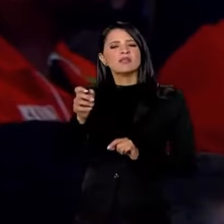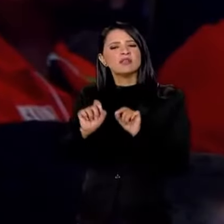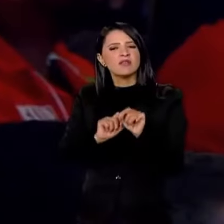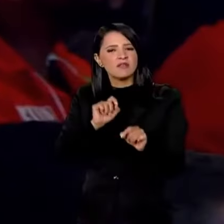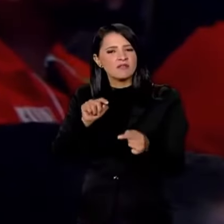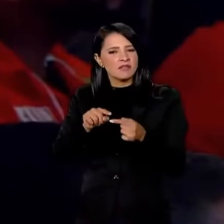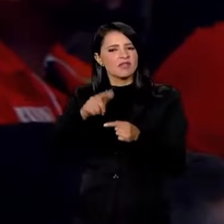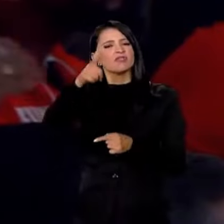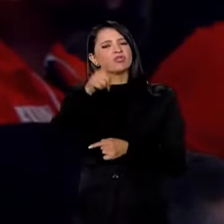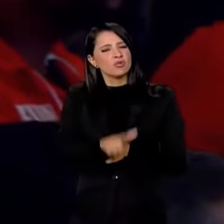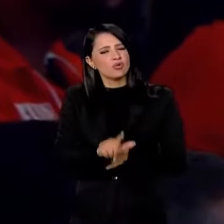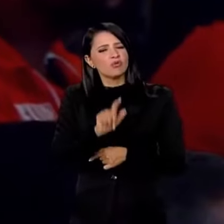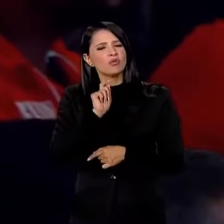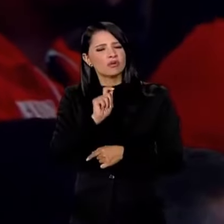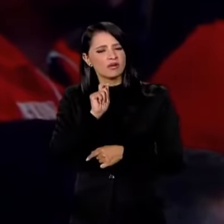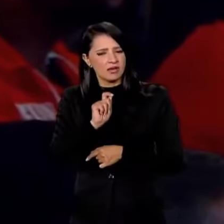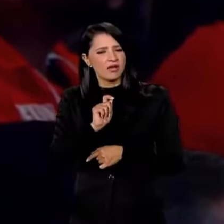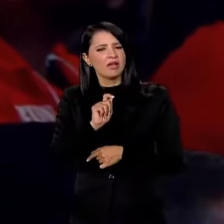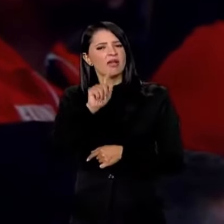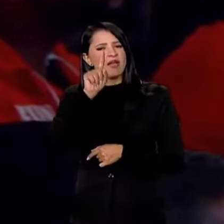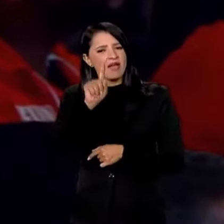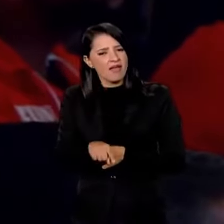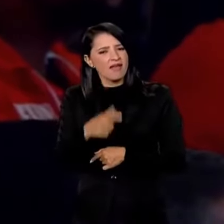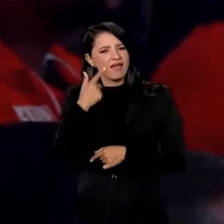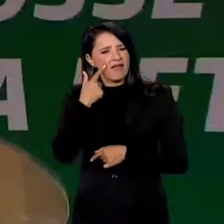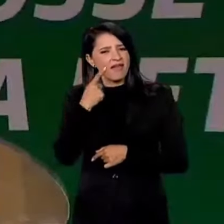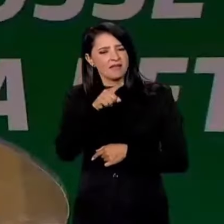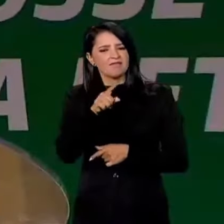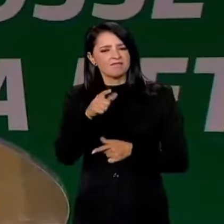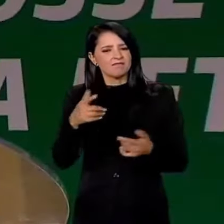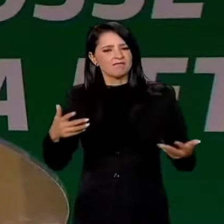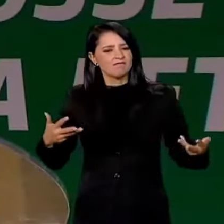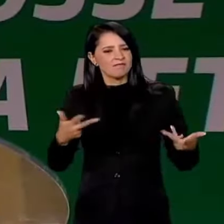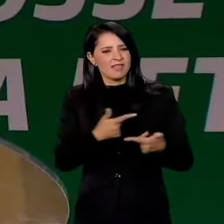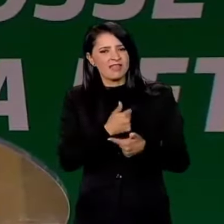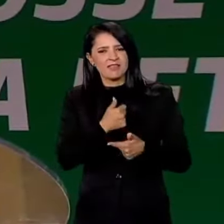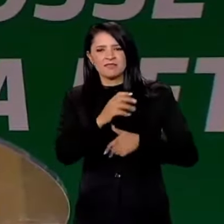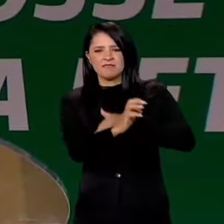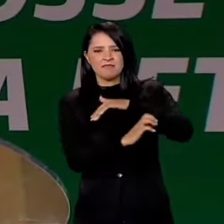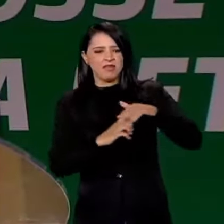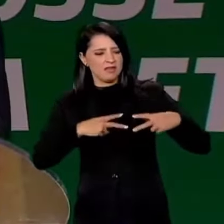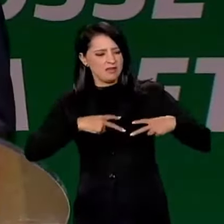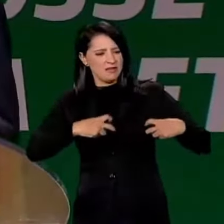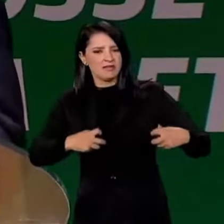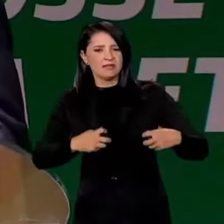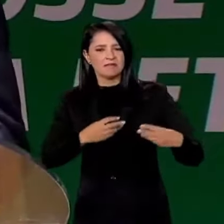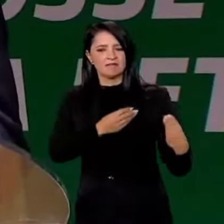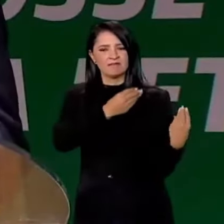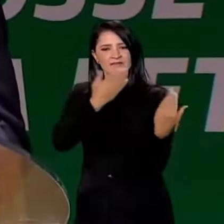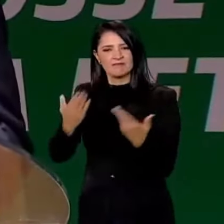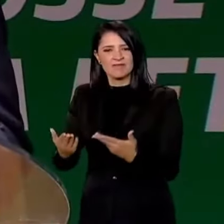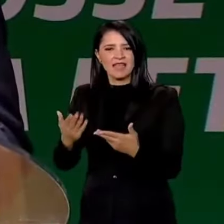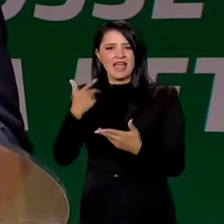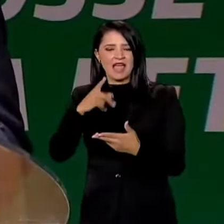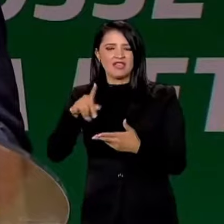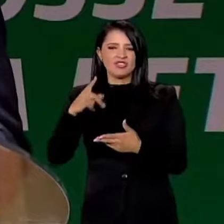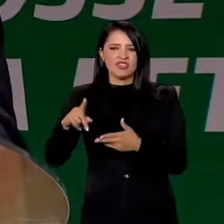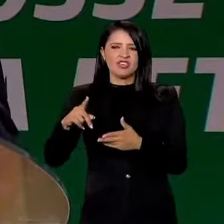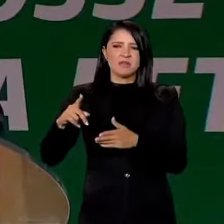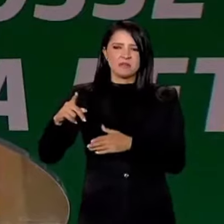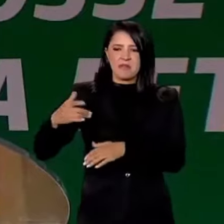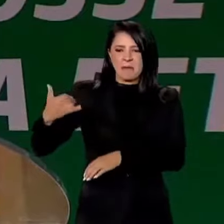Era mais uma vez entregar esse extraordinário patrimônio nas mãos de petrolíferas